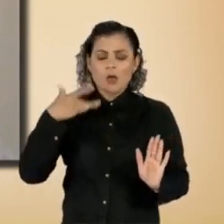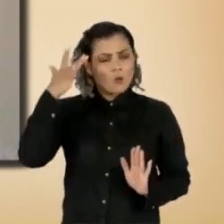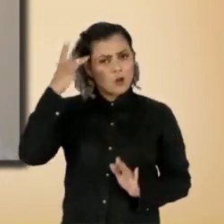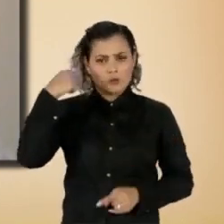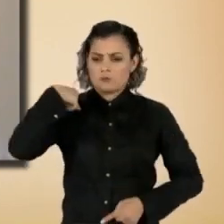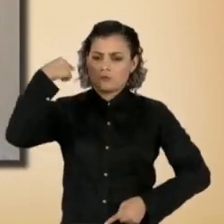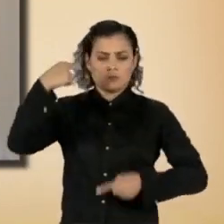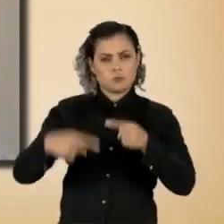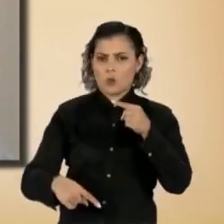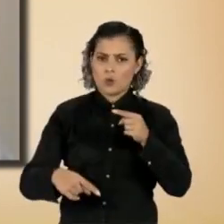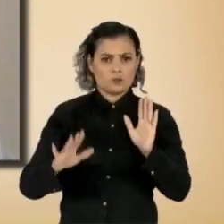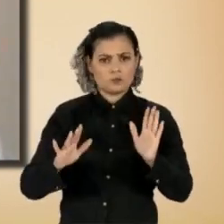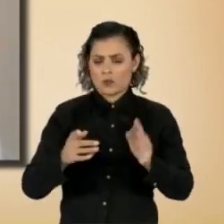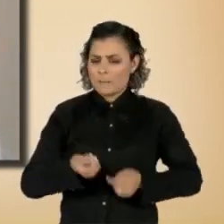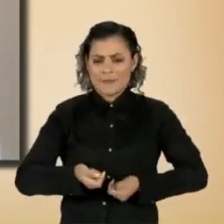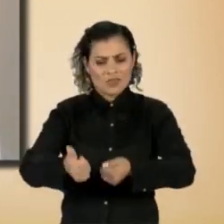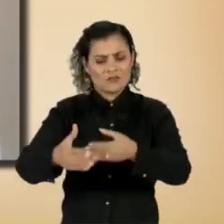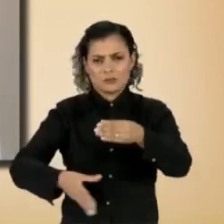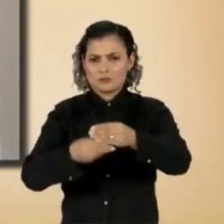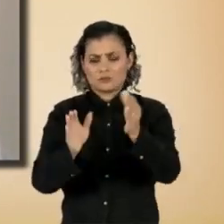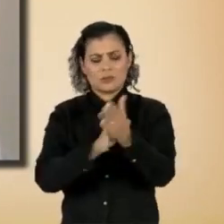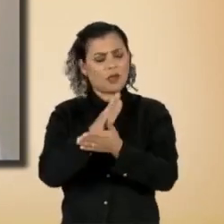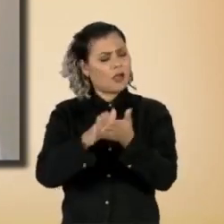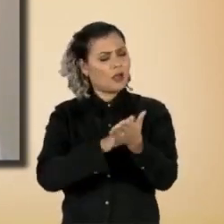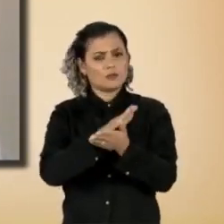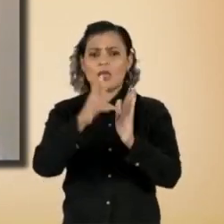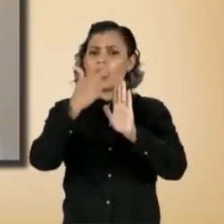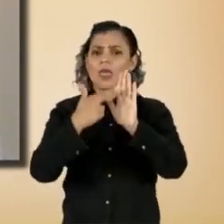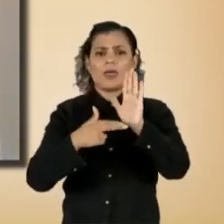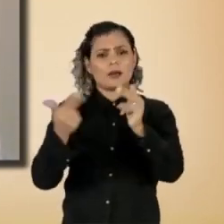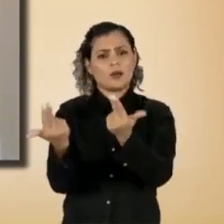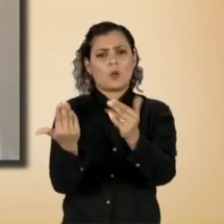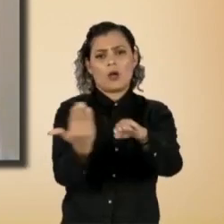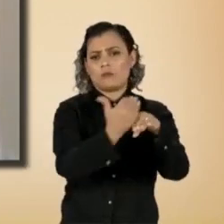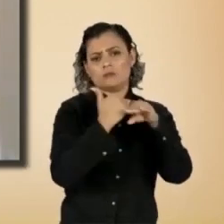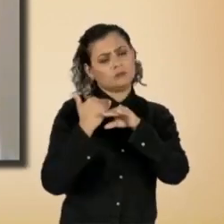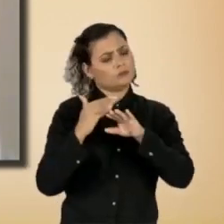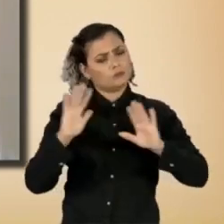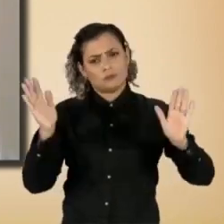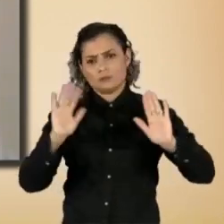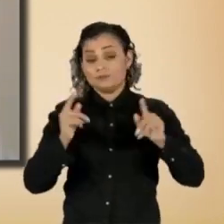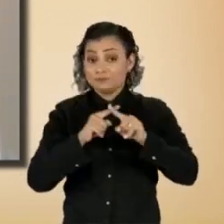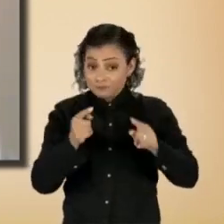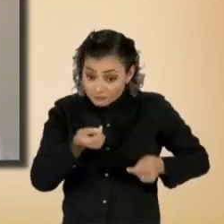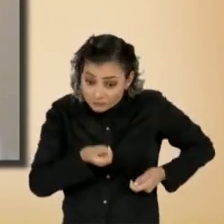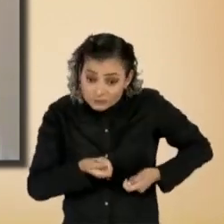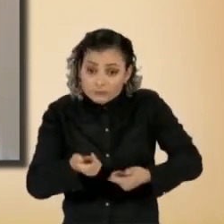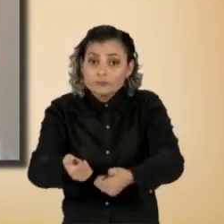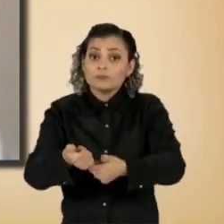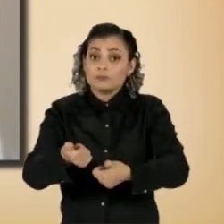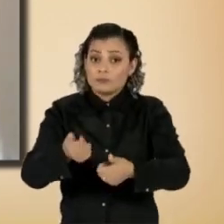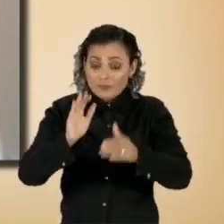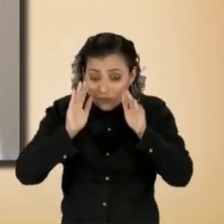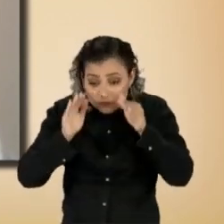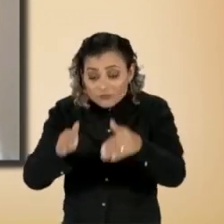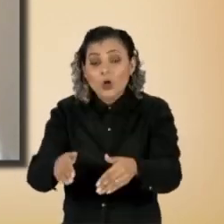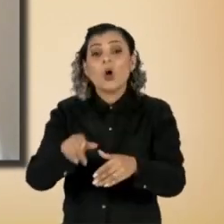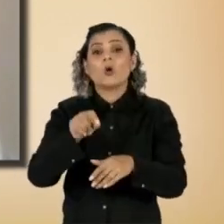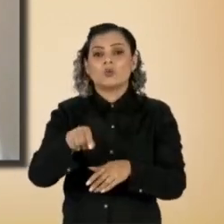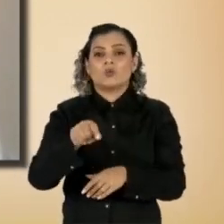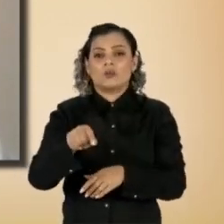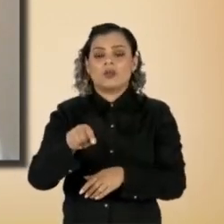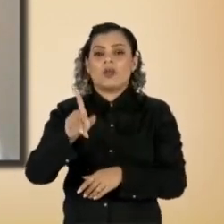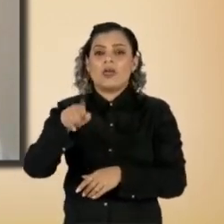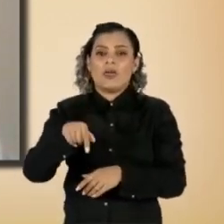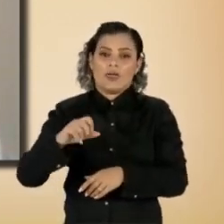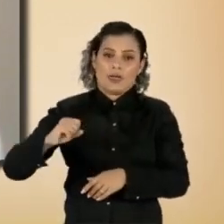integralidade na pensão, deveria ser uma regra comum como todos os outros. Mas, quanto aos benefícios estritamente decorrentes